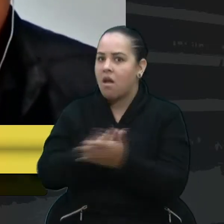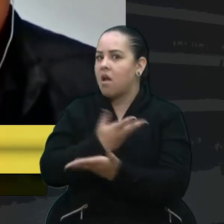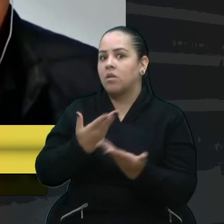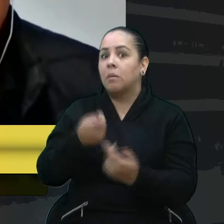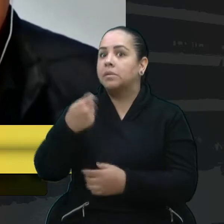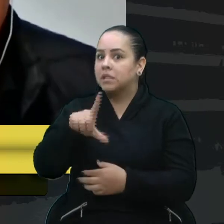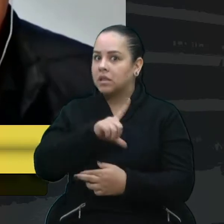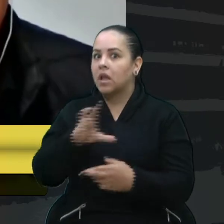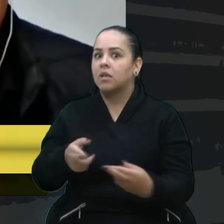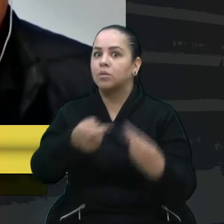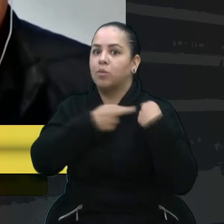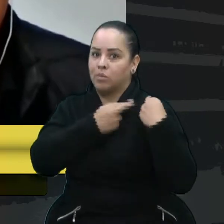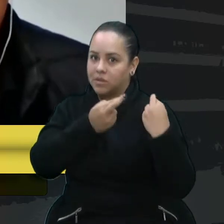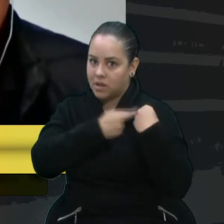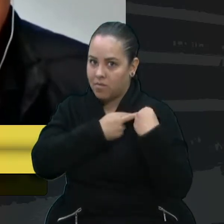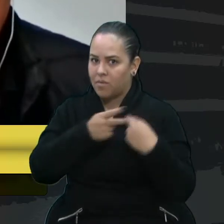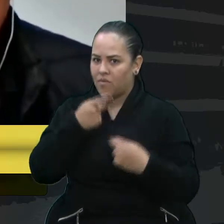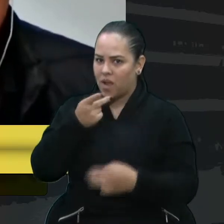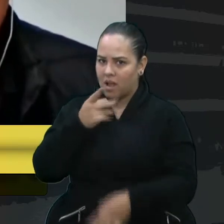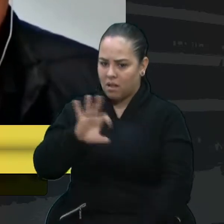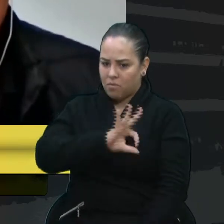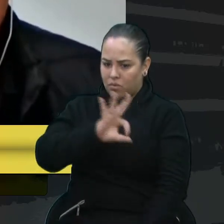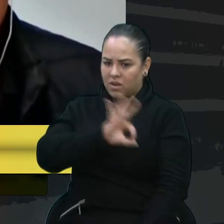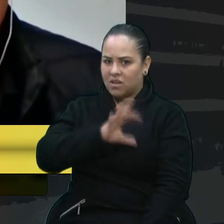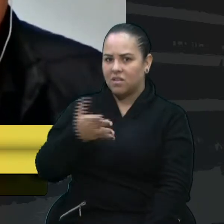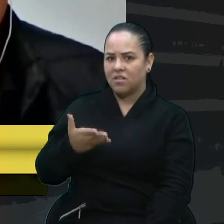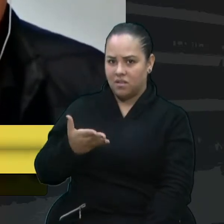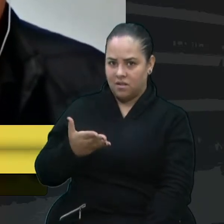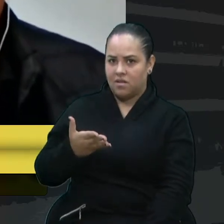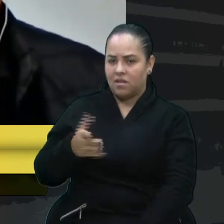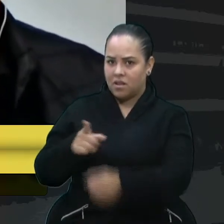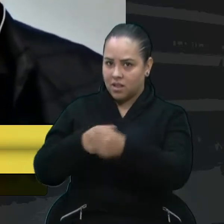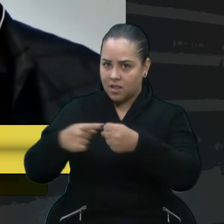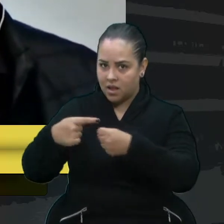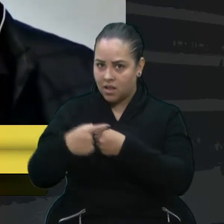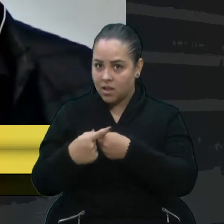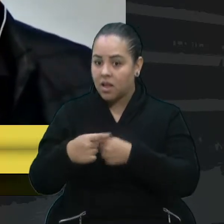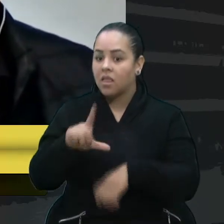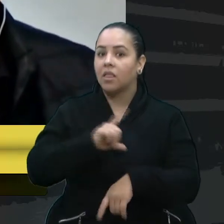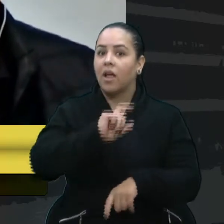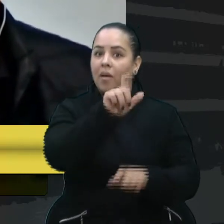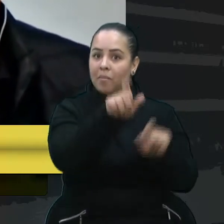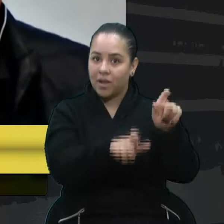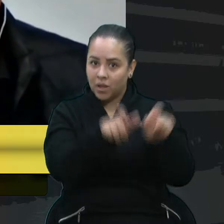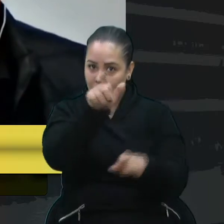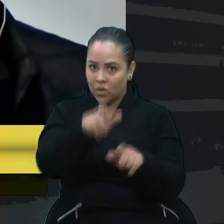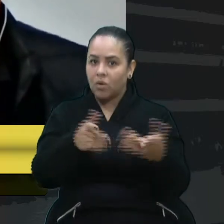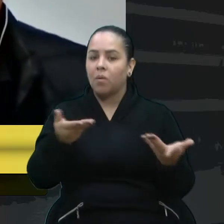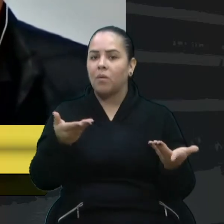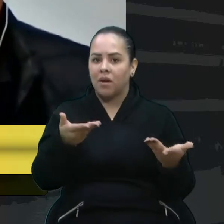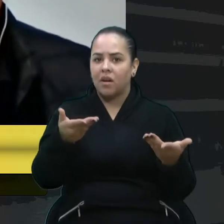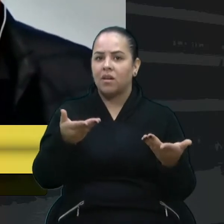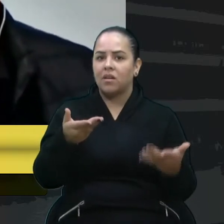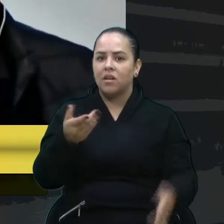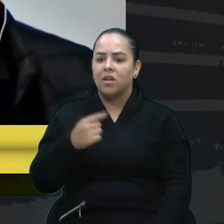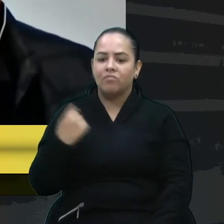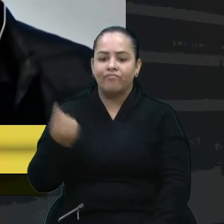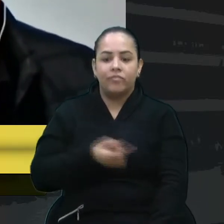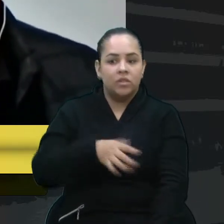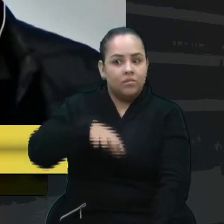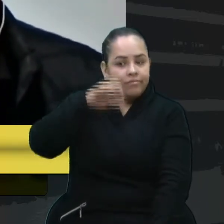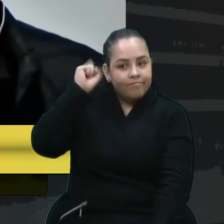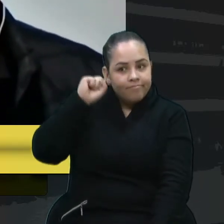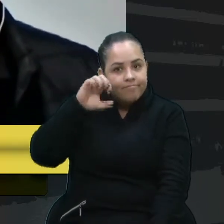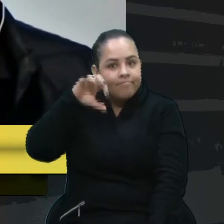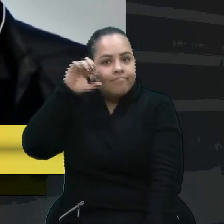senhores vereadores, em falar aqui da Guarda Municipal. Tem gente aí que a gente está escutando e tal,